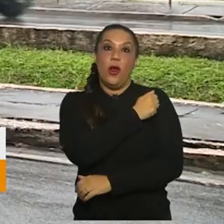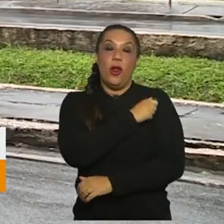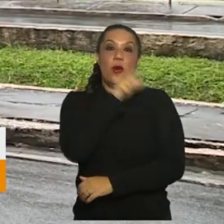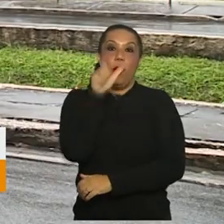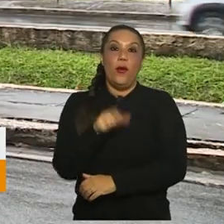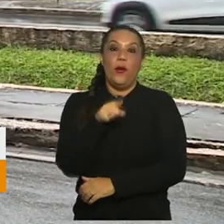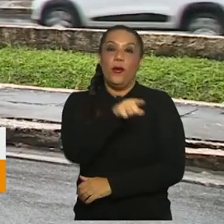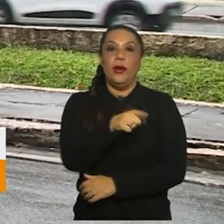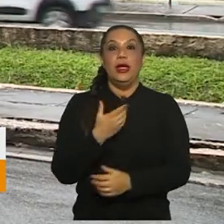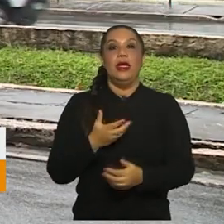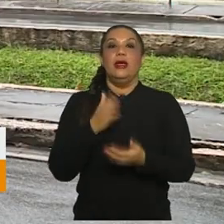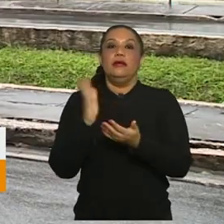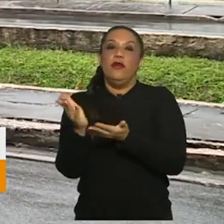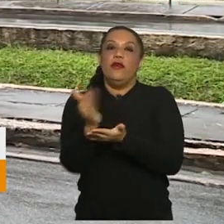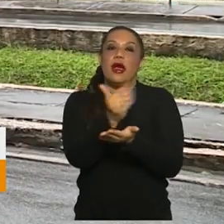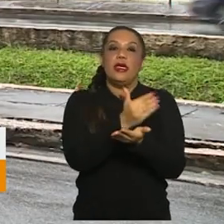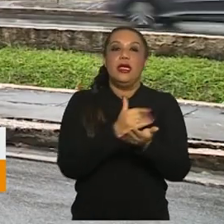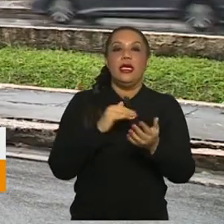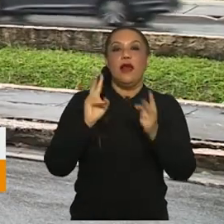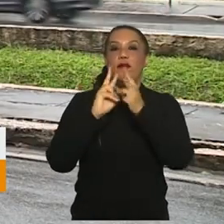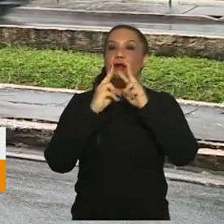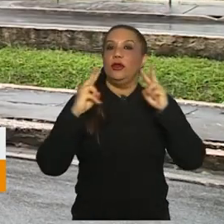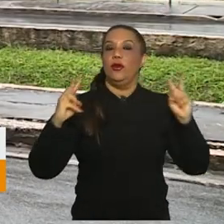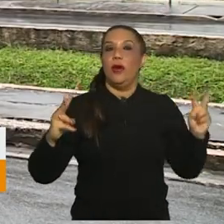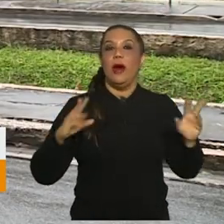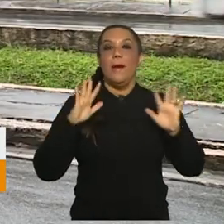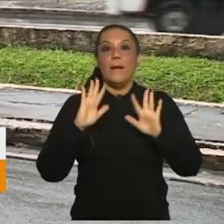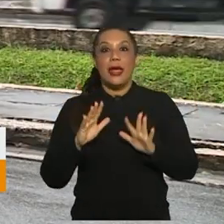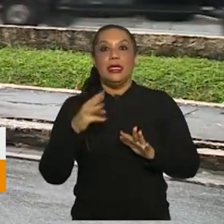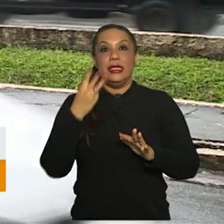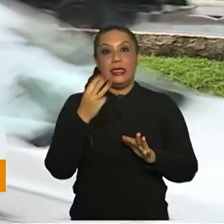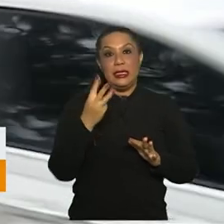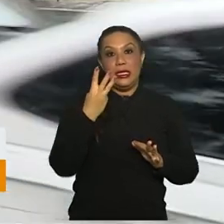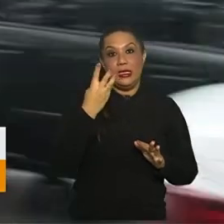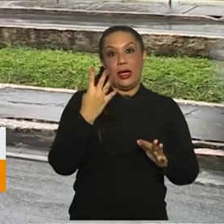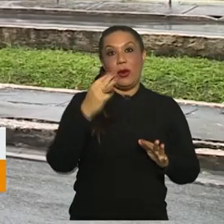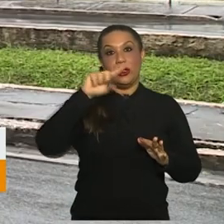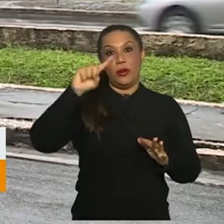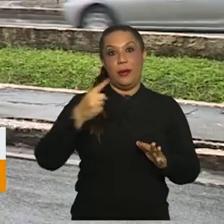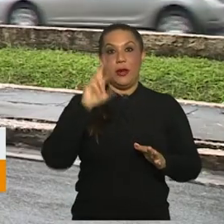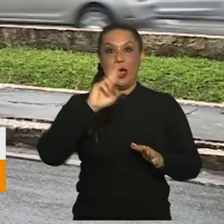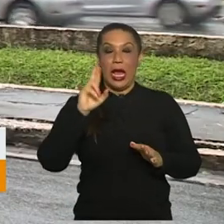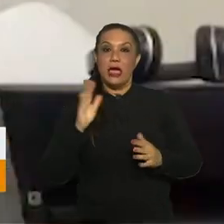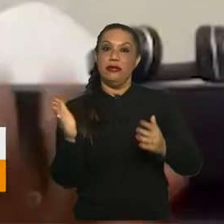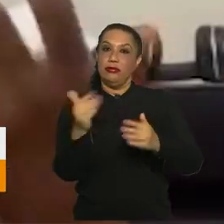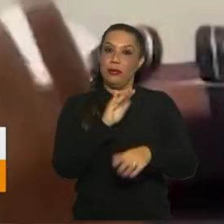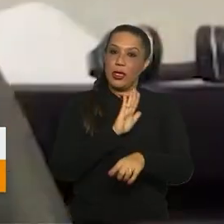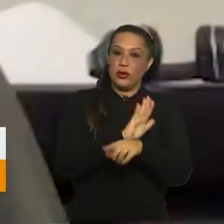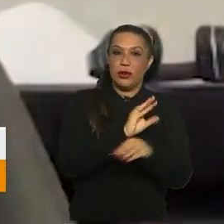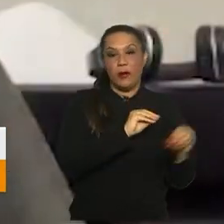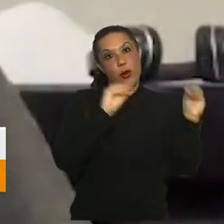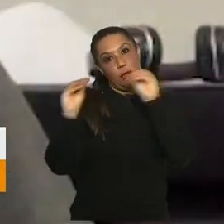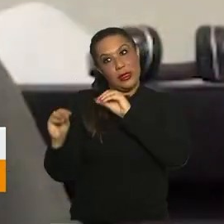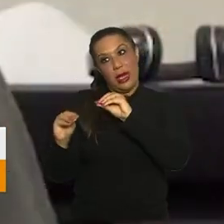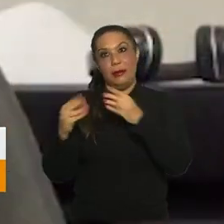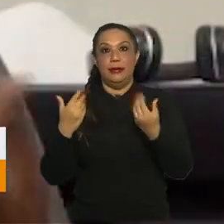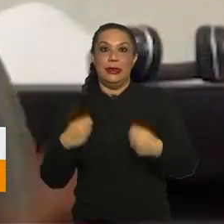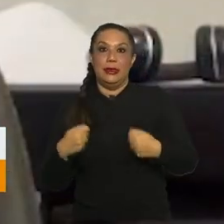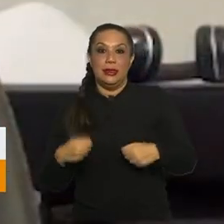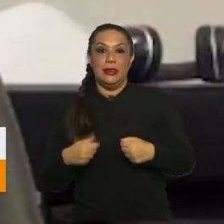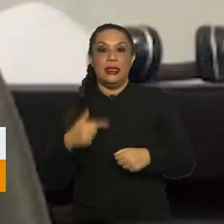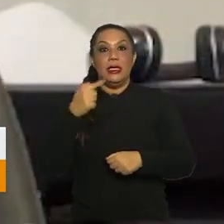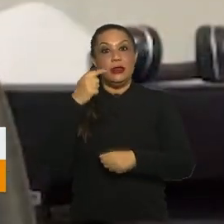realizou uma vaquinha virtual, que já conta com mais de 34 mil reais em doação. São sete anos de